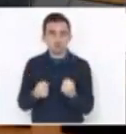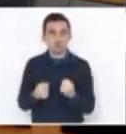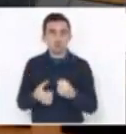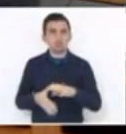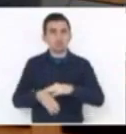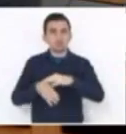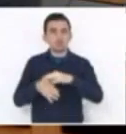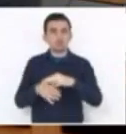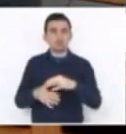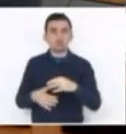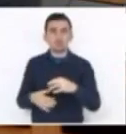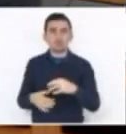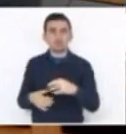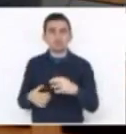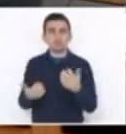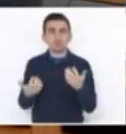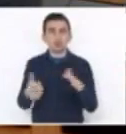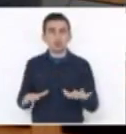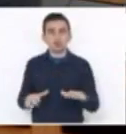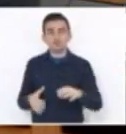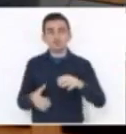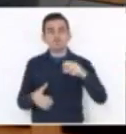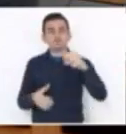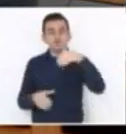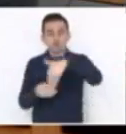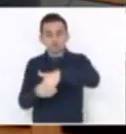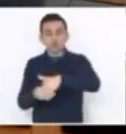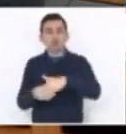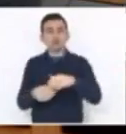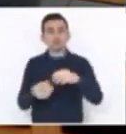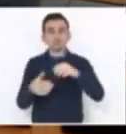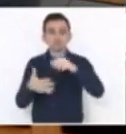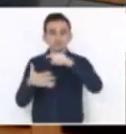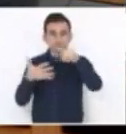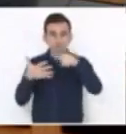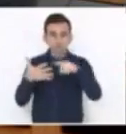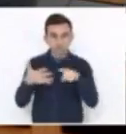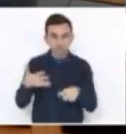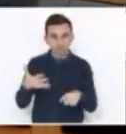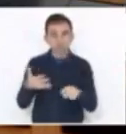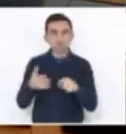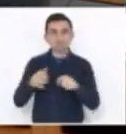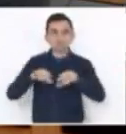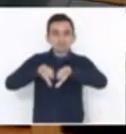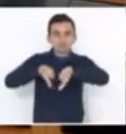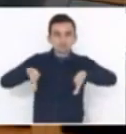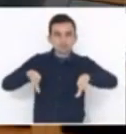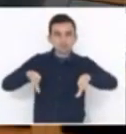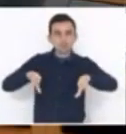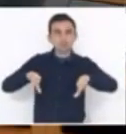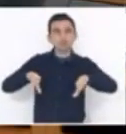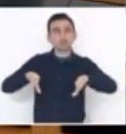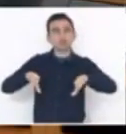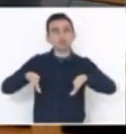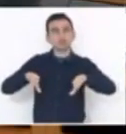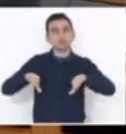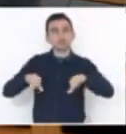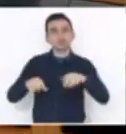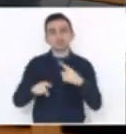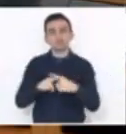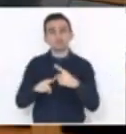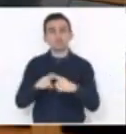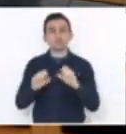de que não votaríamos destaques mais separados, além daqueles consensados que não desvirtuariam a carta